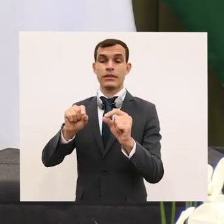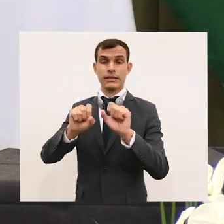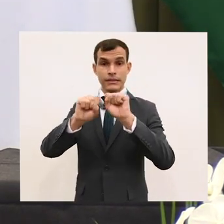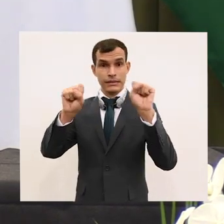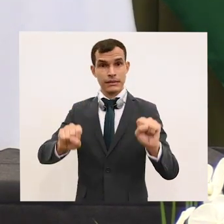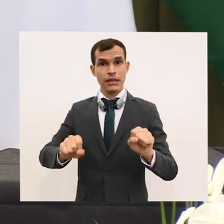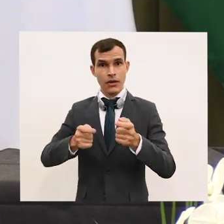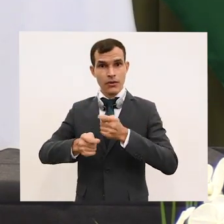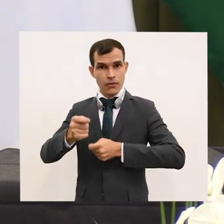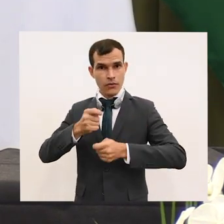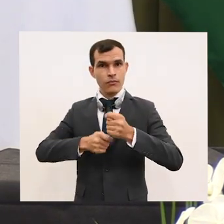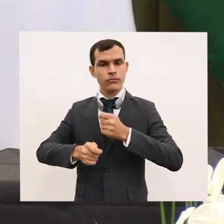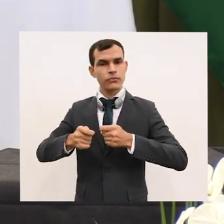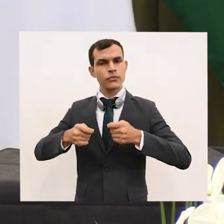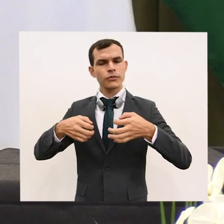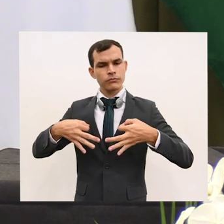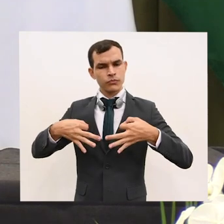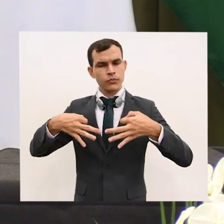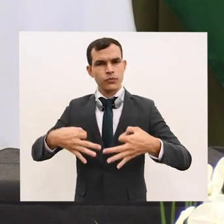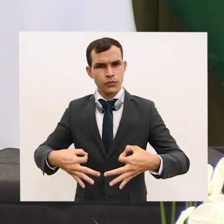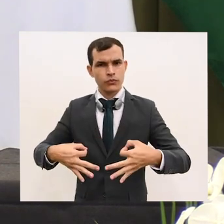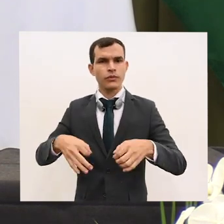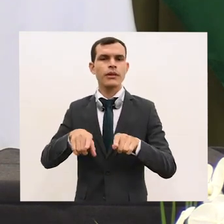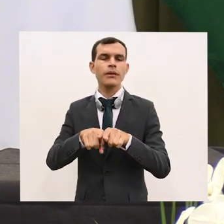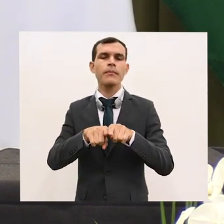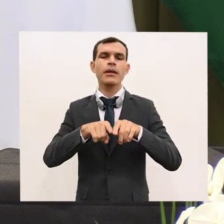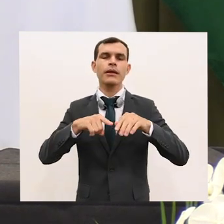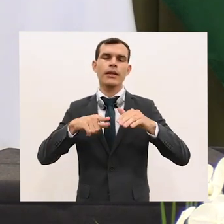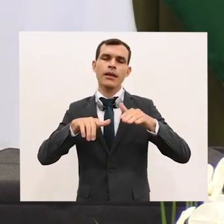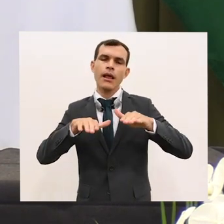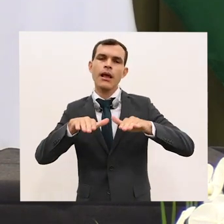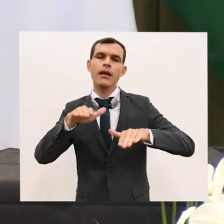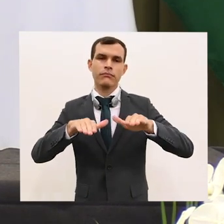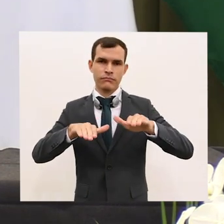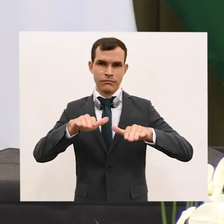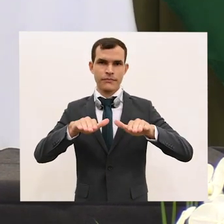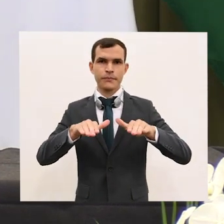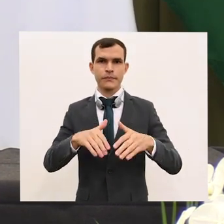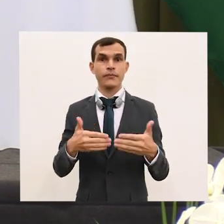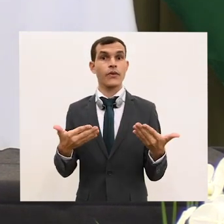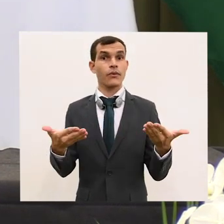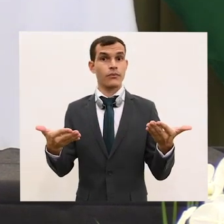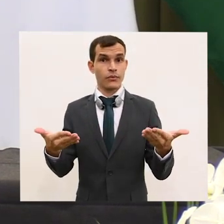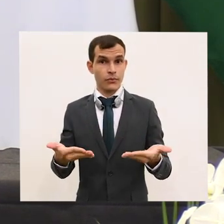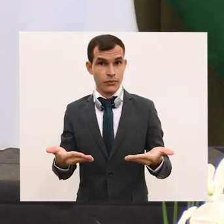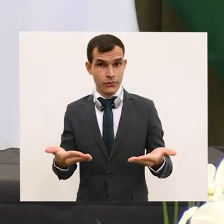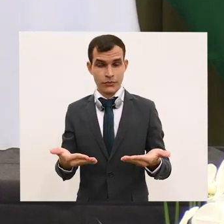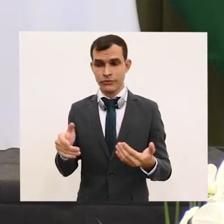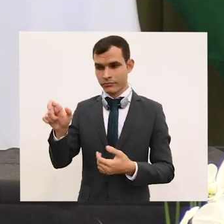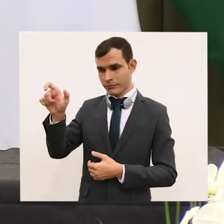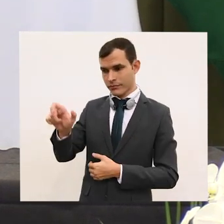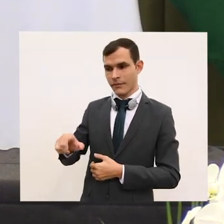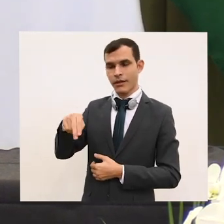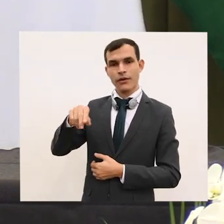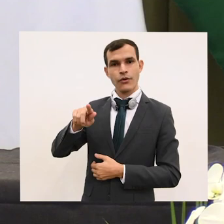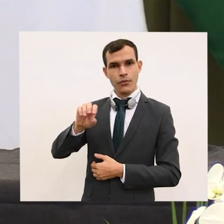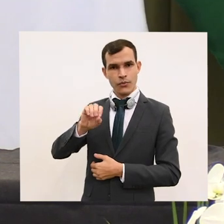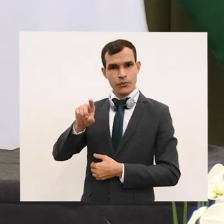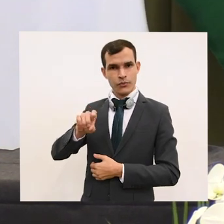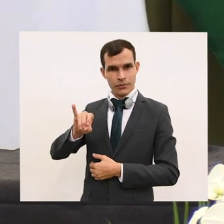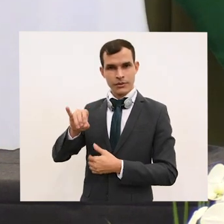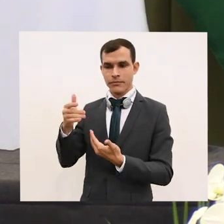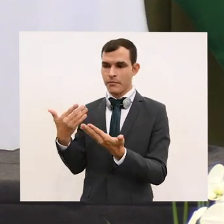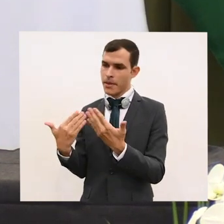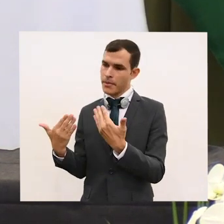e que seja estável. Em minhas conversas hoje com a Didi Nigozi, e eu já havia conversado com ela em Roma, no ano